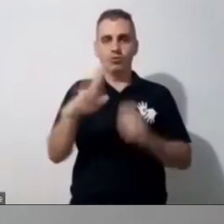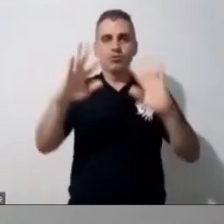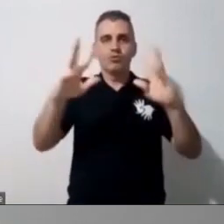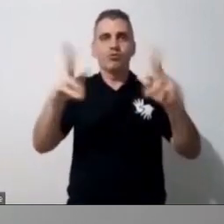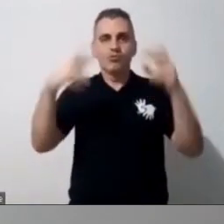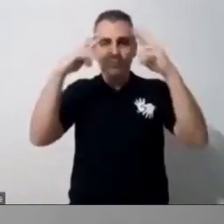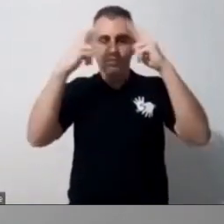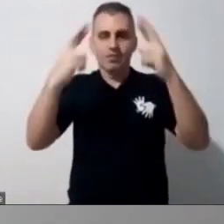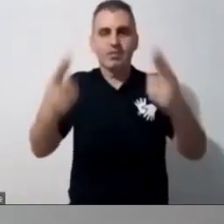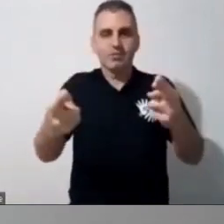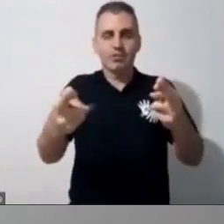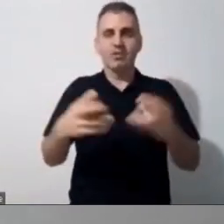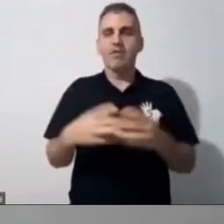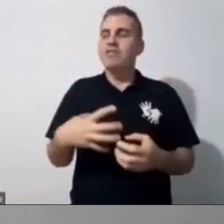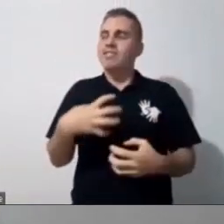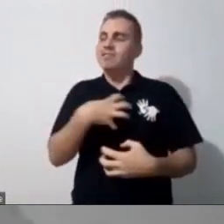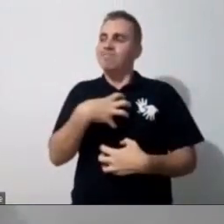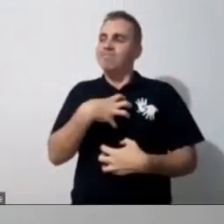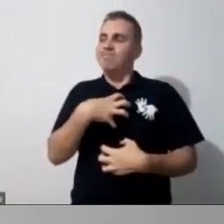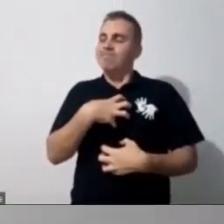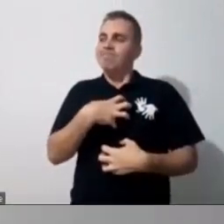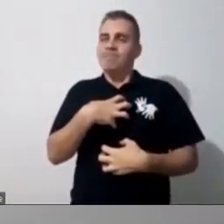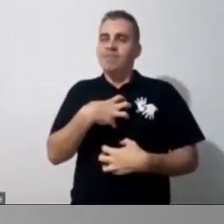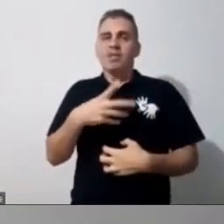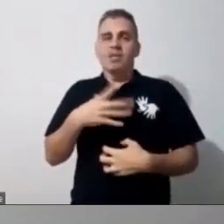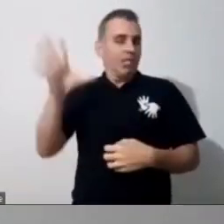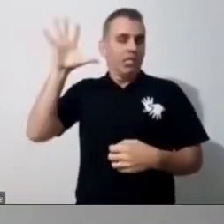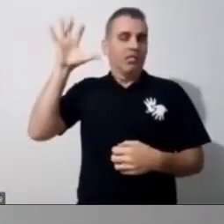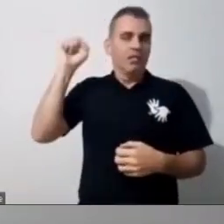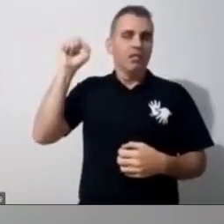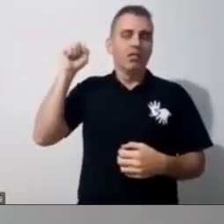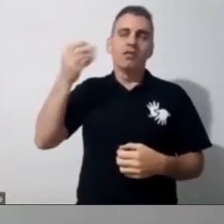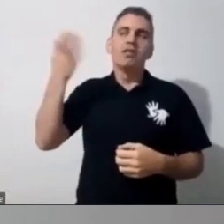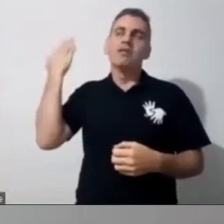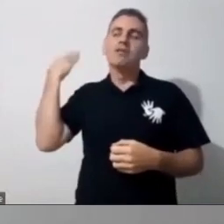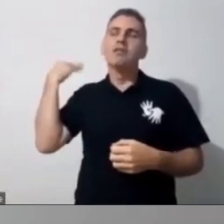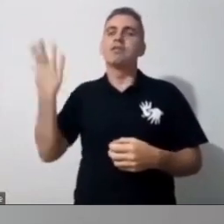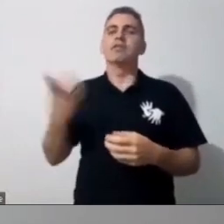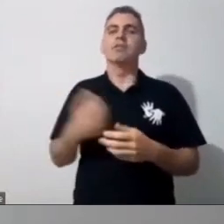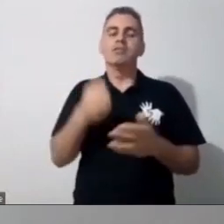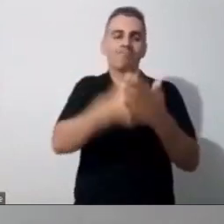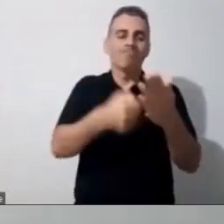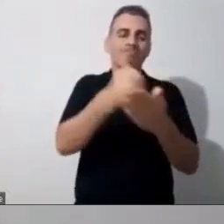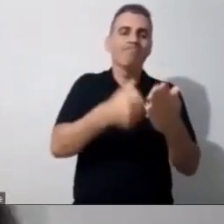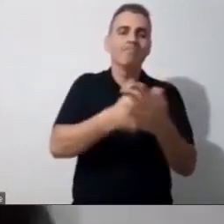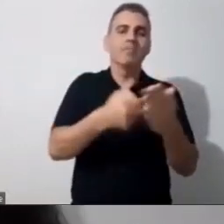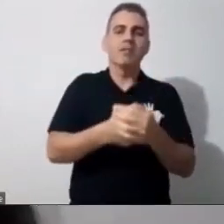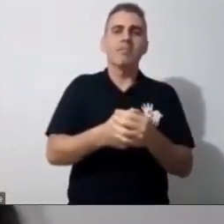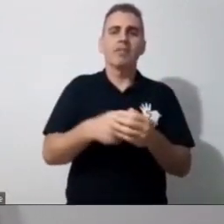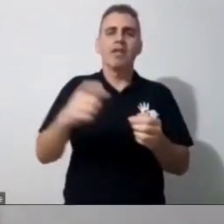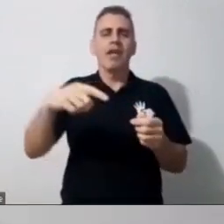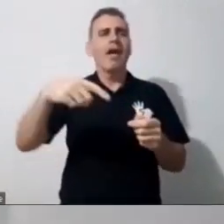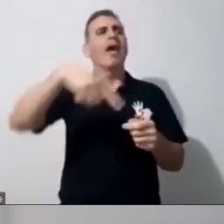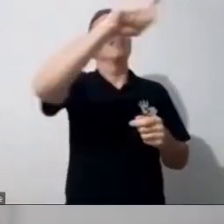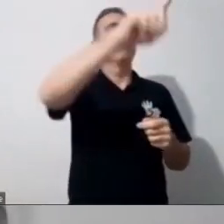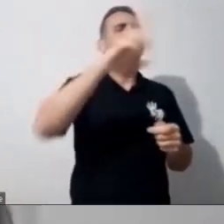eu vejo, assim, a gente ouvia, eu não ouço mais, assim, porque eu batalho muito com isso, ah, leva lá para a Deise,